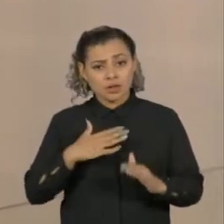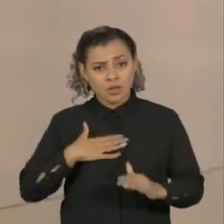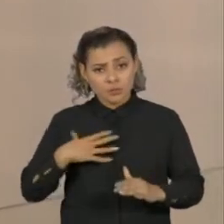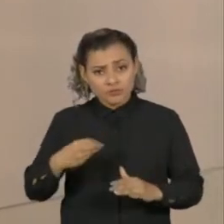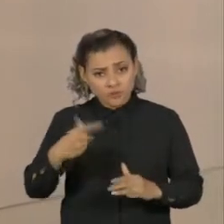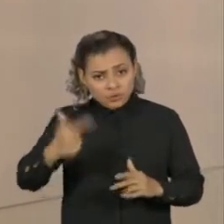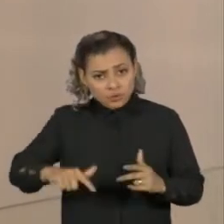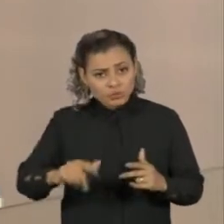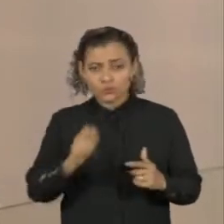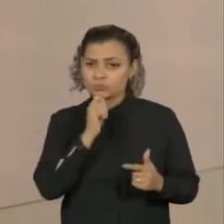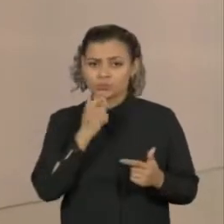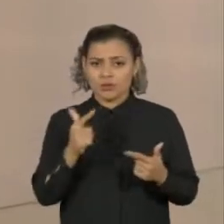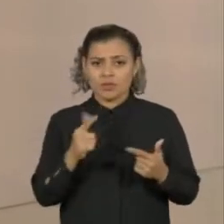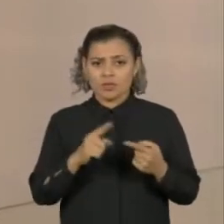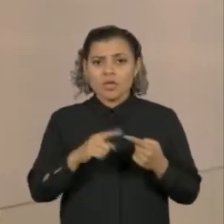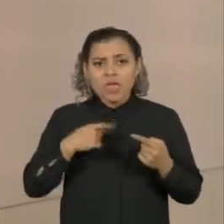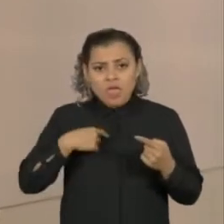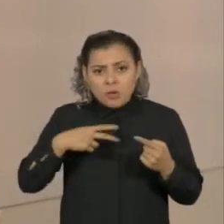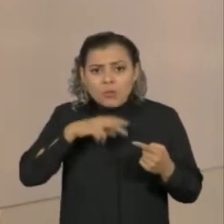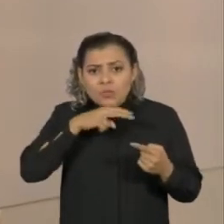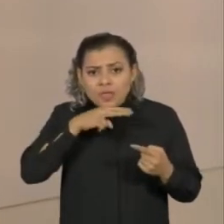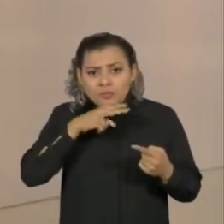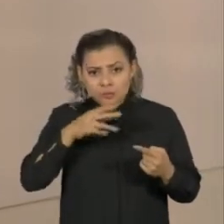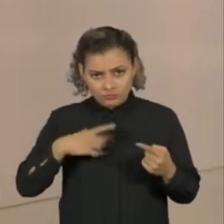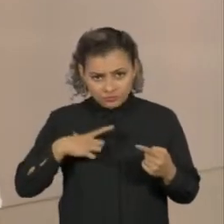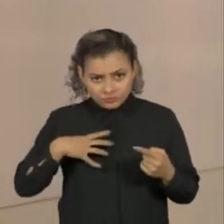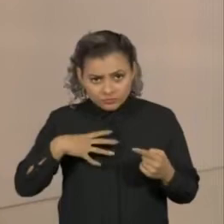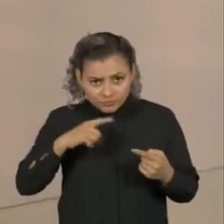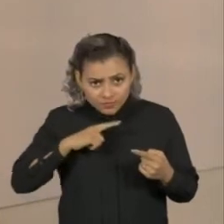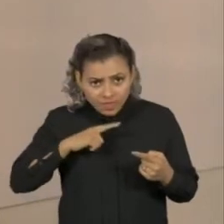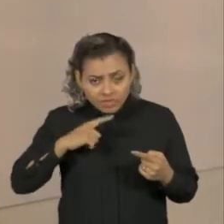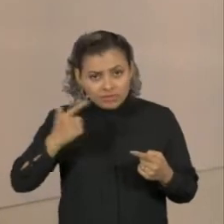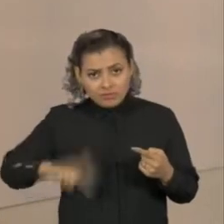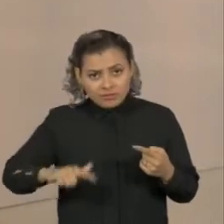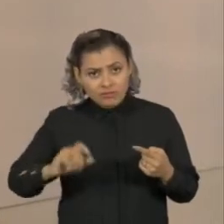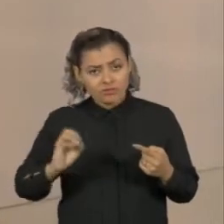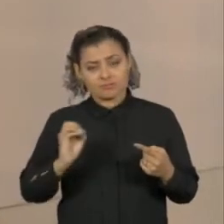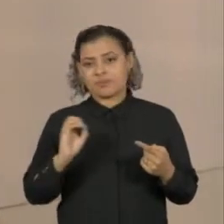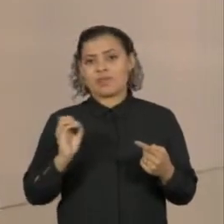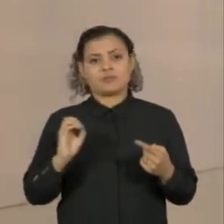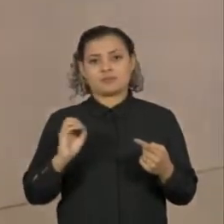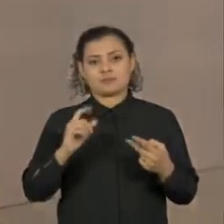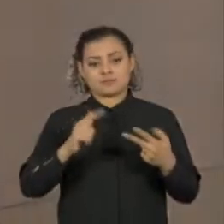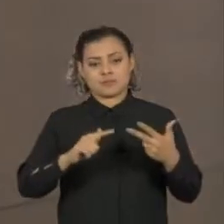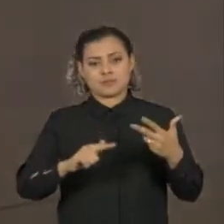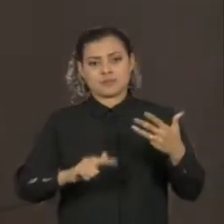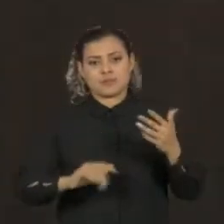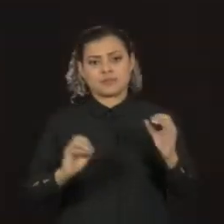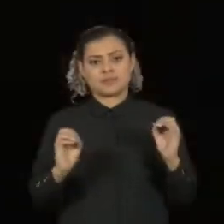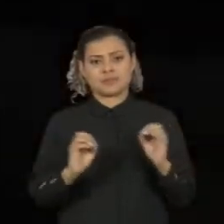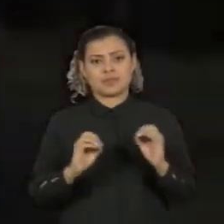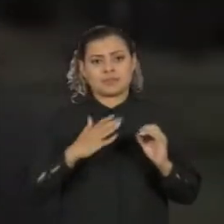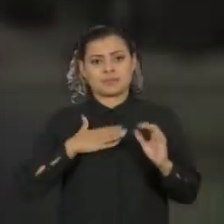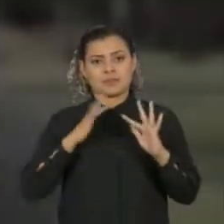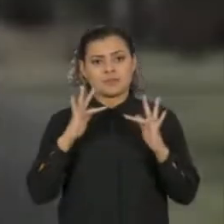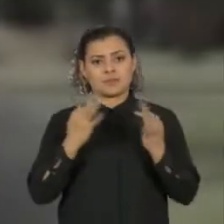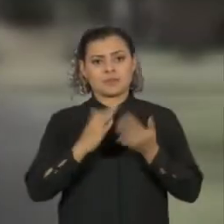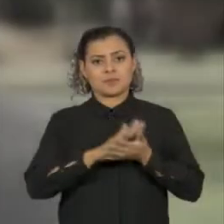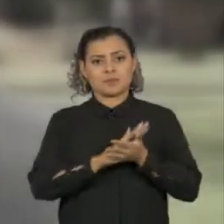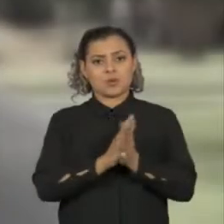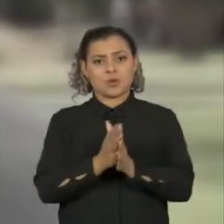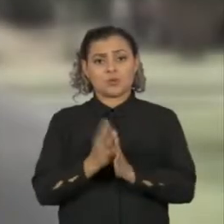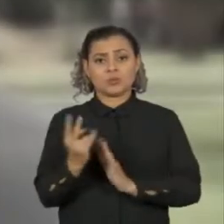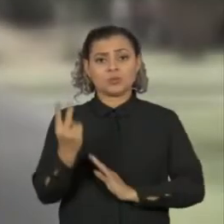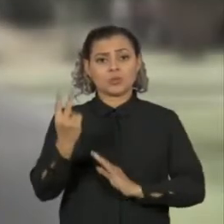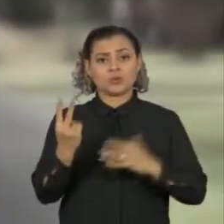filho. Eu não vou ser avó. Acabou. Nossa família acabou. Seus